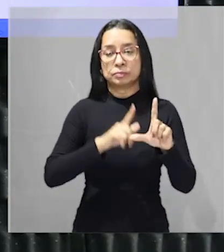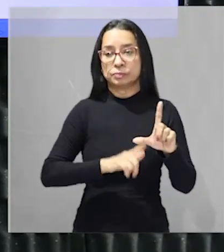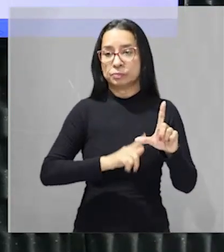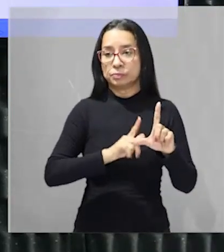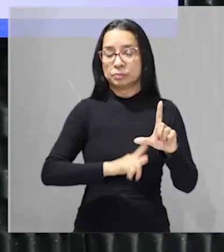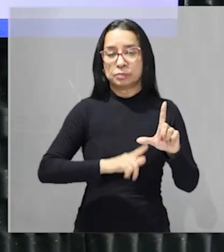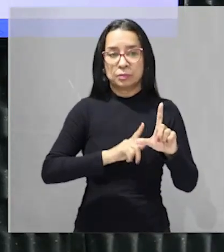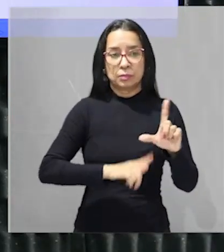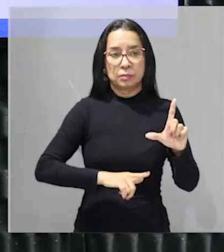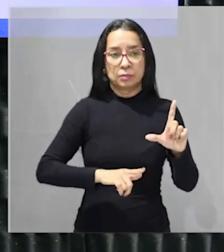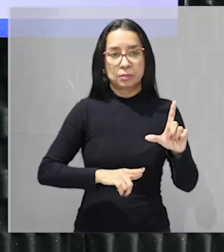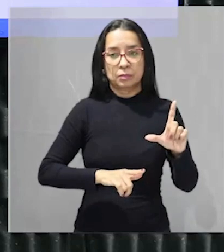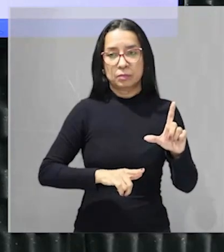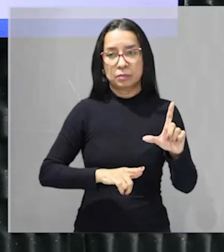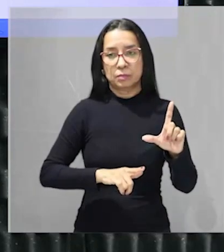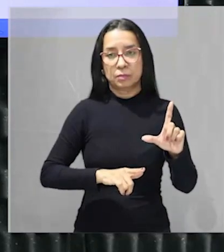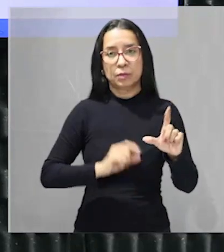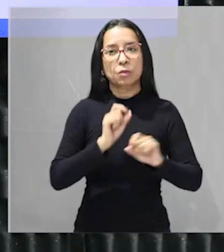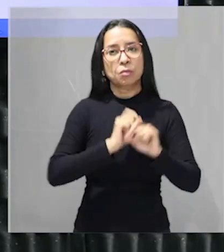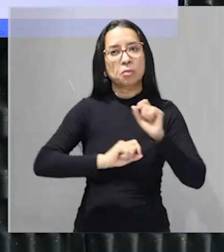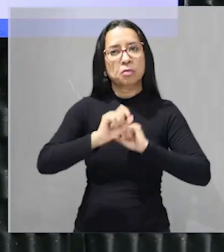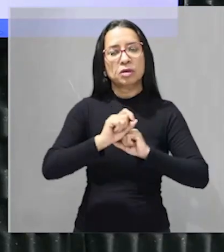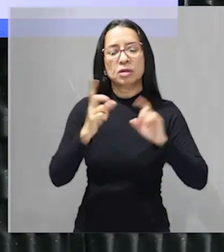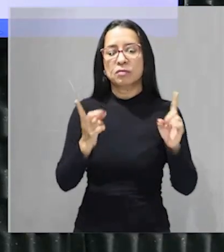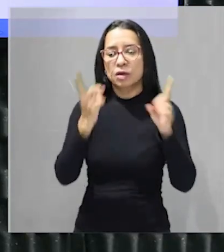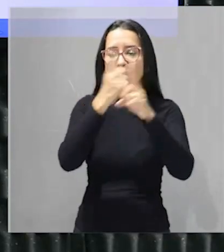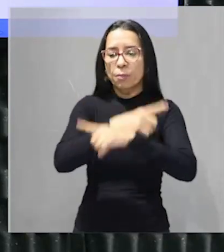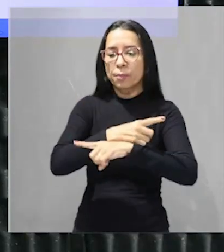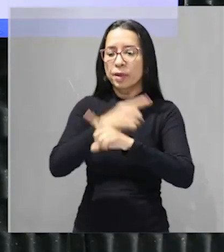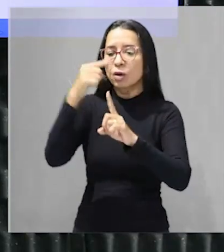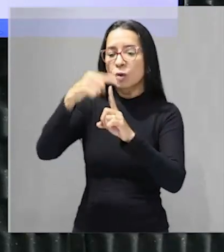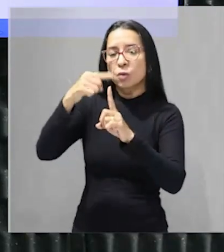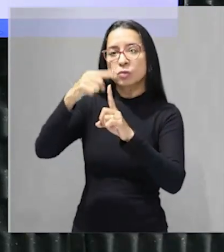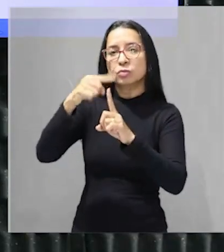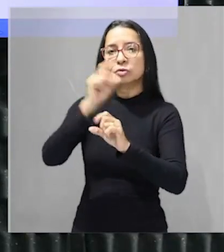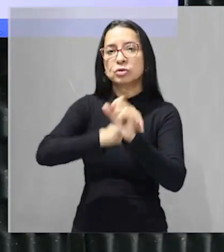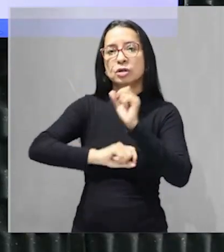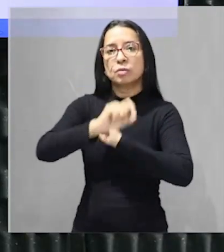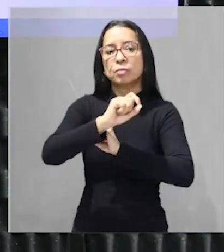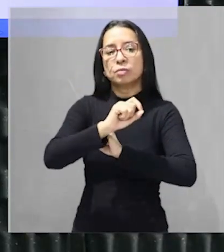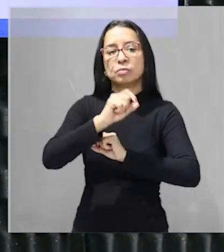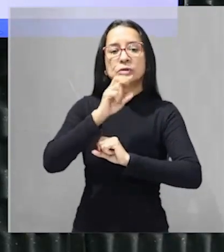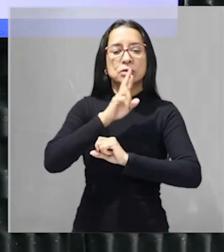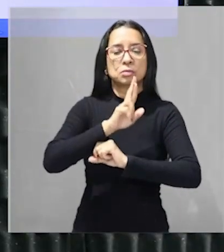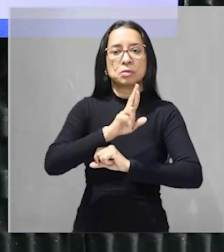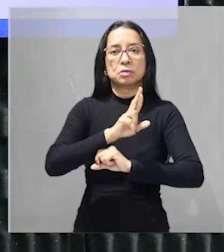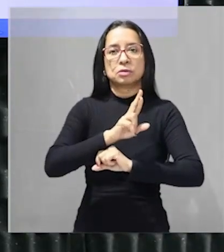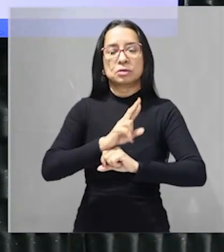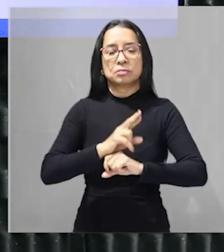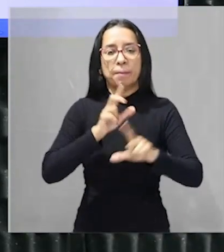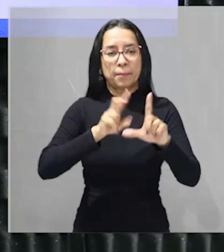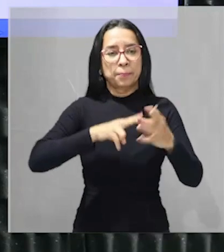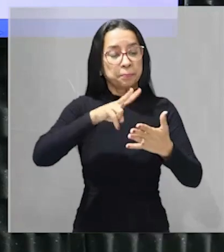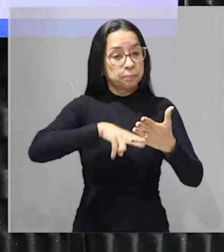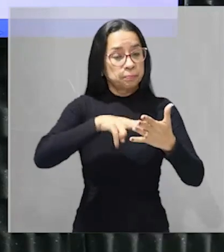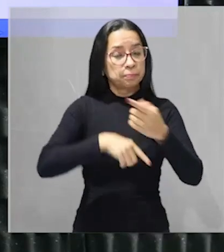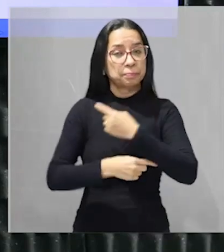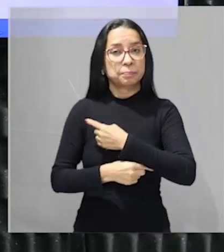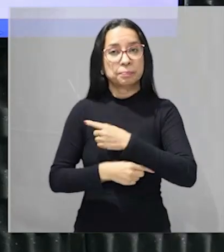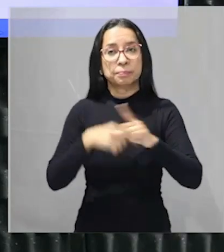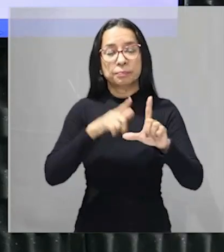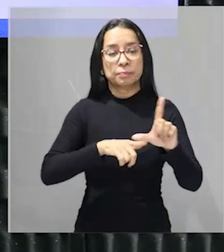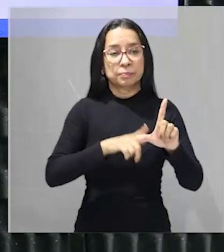modelo de desenvolvimento o ou seja o que vai opor esse modelo dessas alternativas bem aqui lê comigo empregos formais